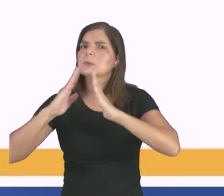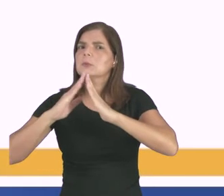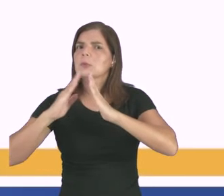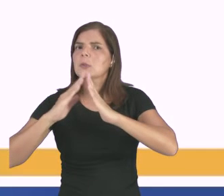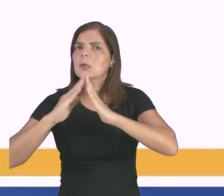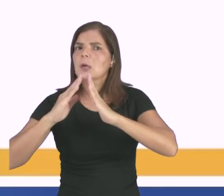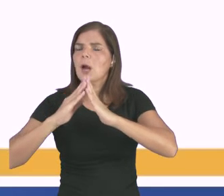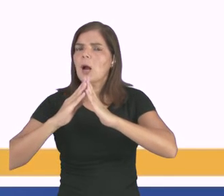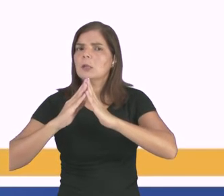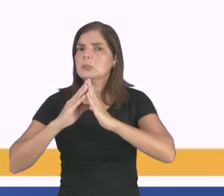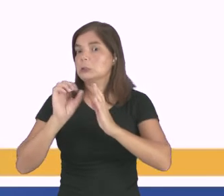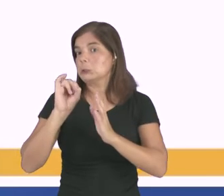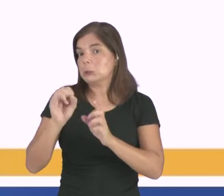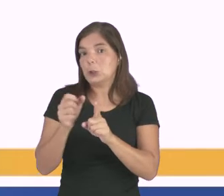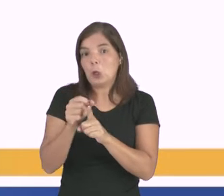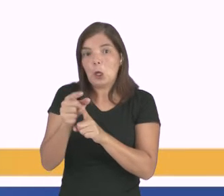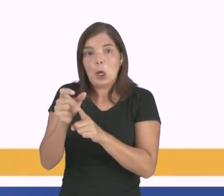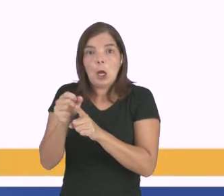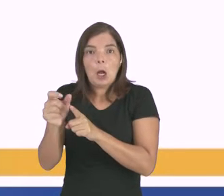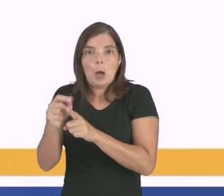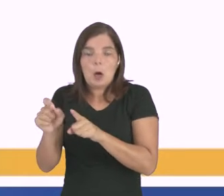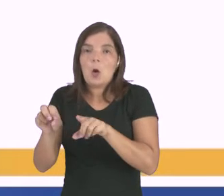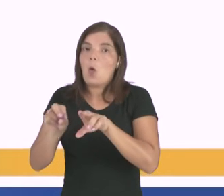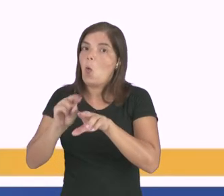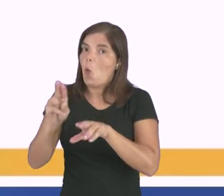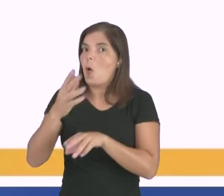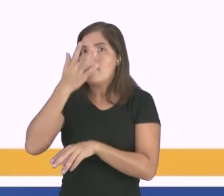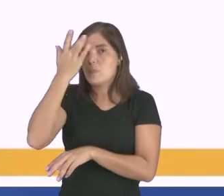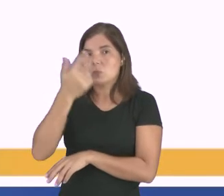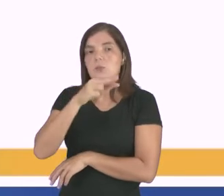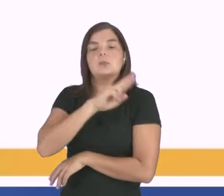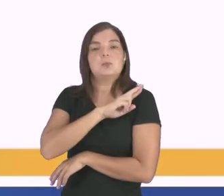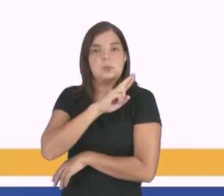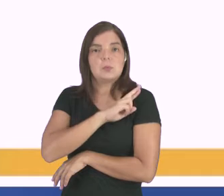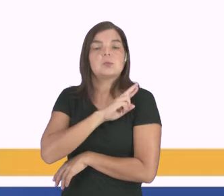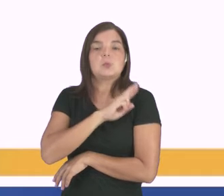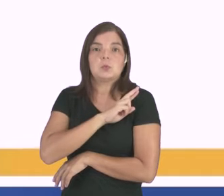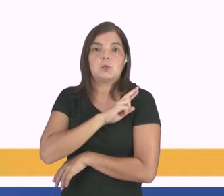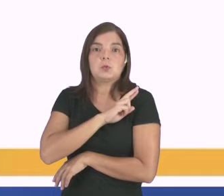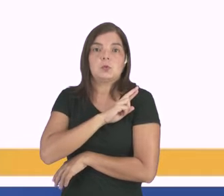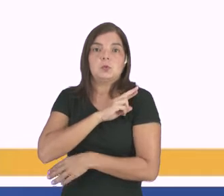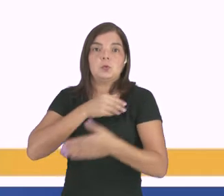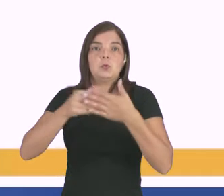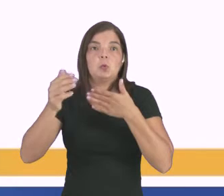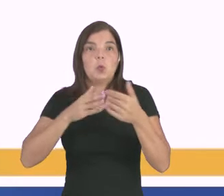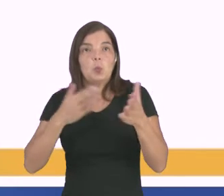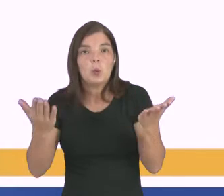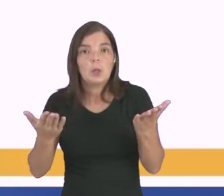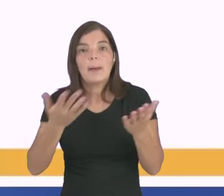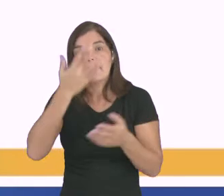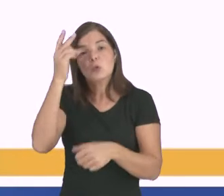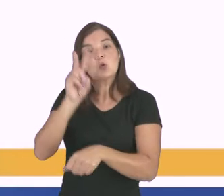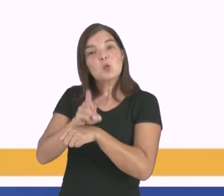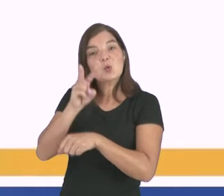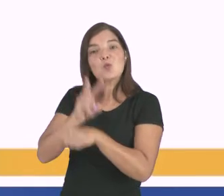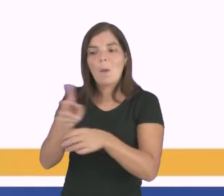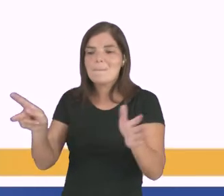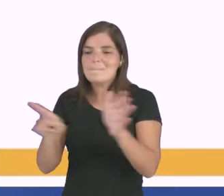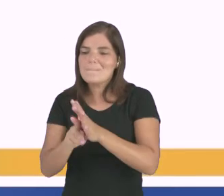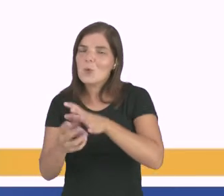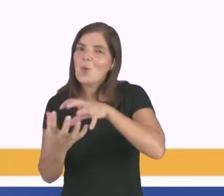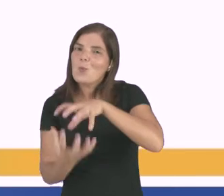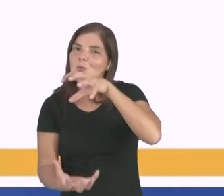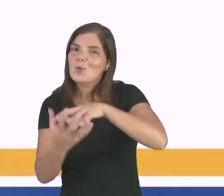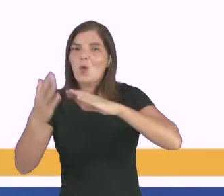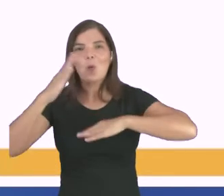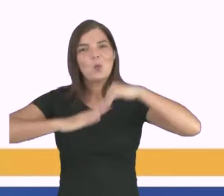pessoa, por exemplo, morar alugado ou estiver sob a tutela, né, de alguém. E aí, cuidadores profissionais